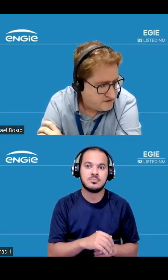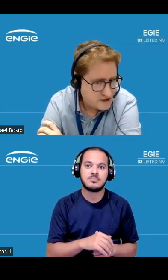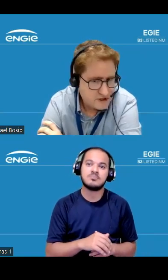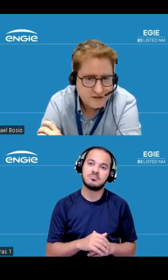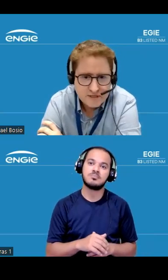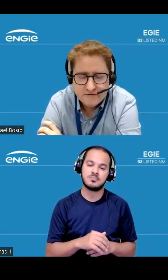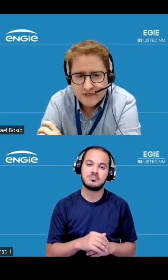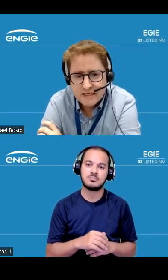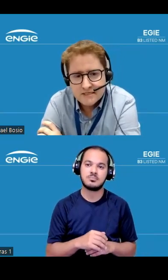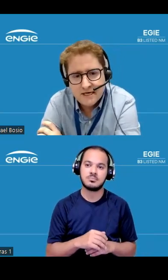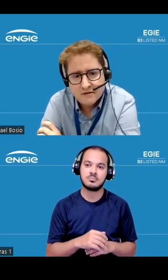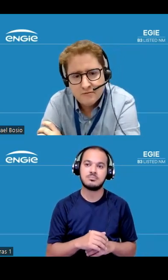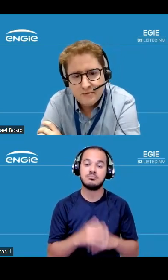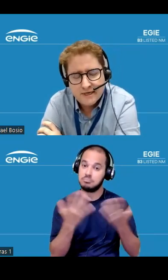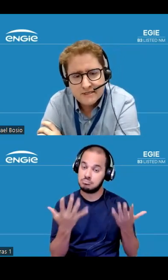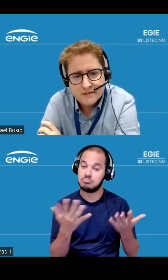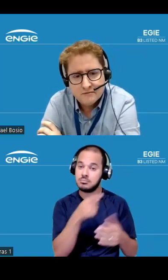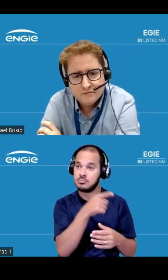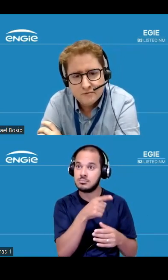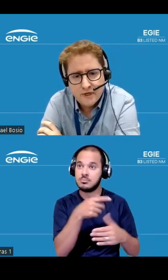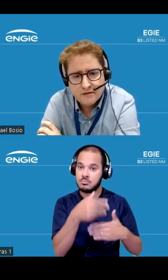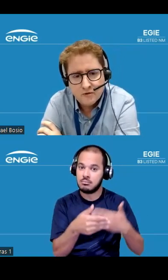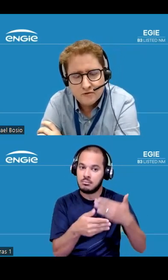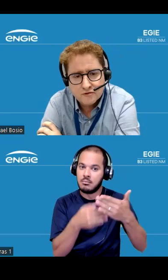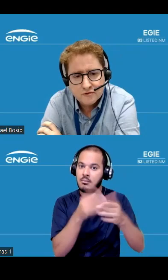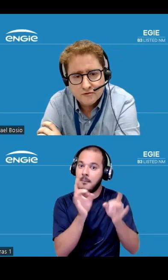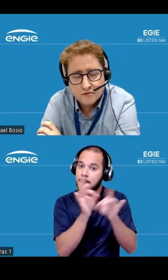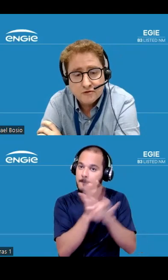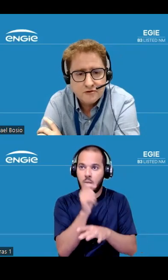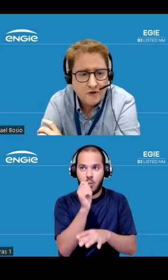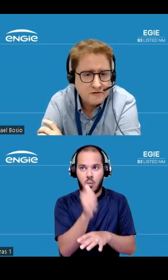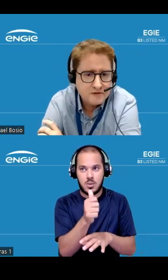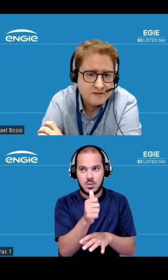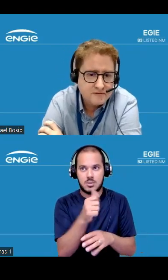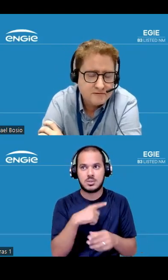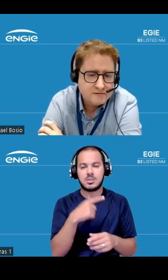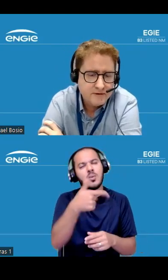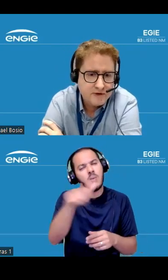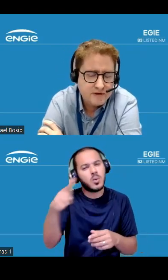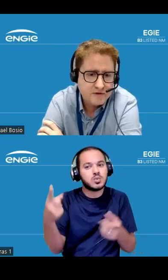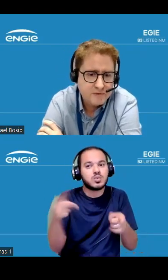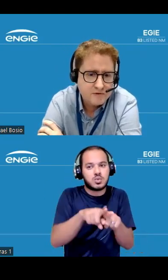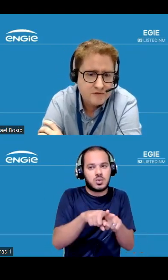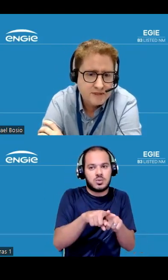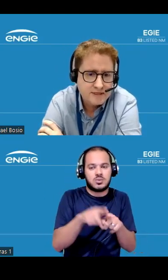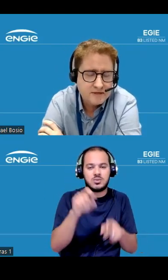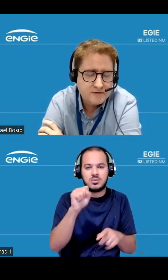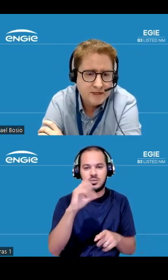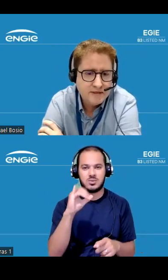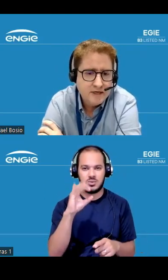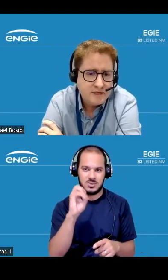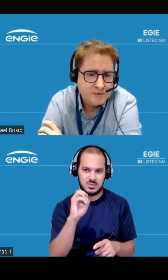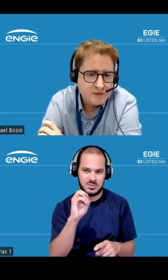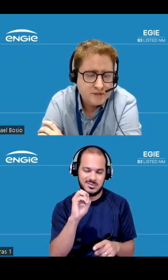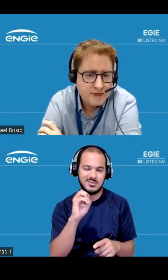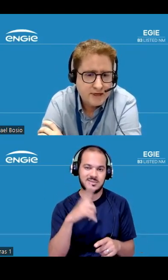vias de ser finalizada uma operação entre outros nos outros sócios que são está havendo uma consolidação